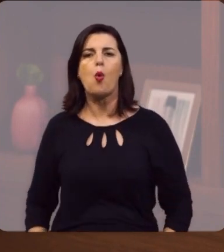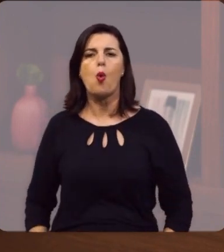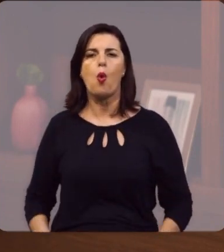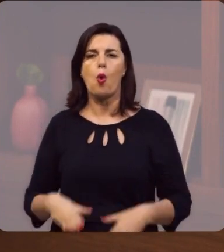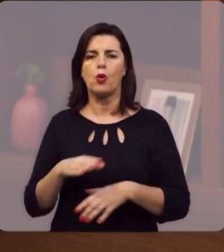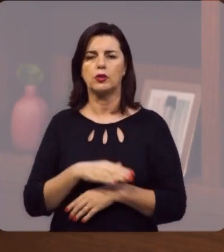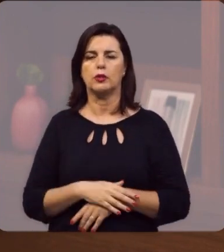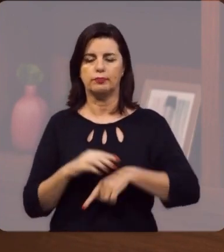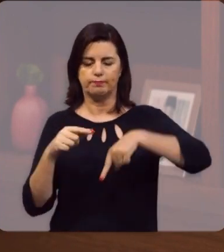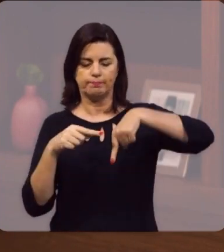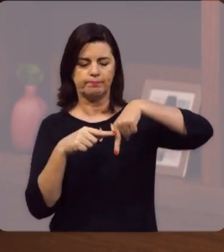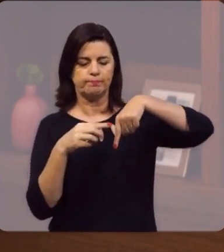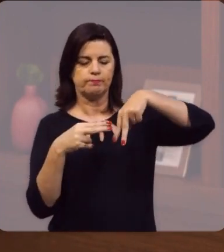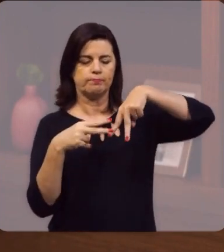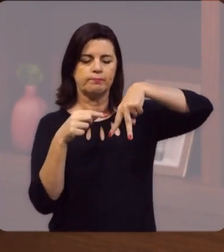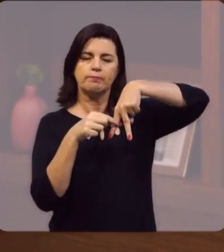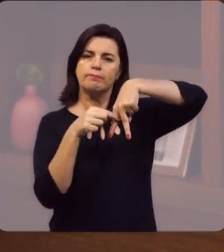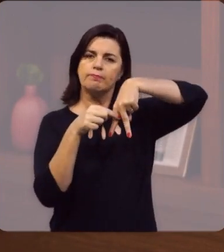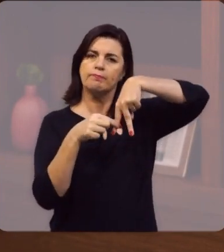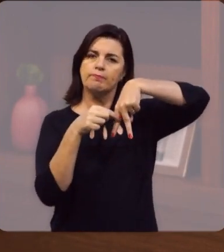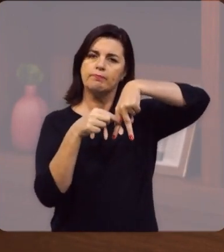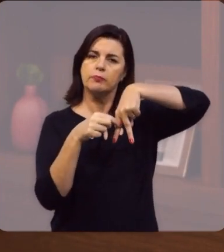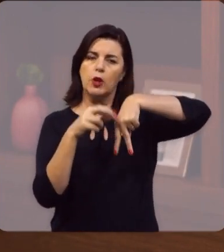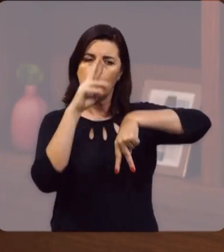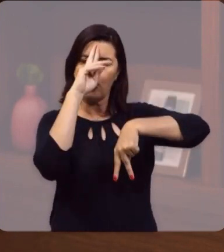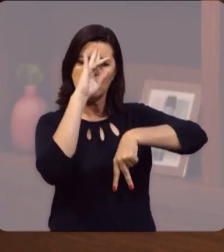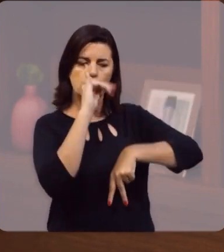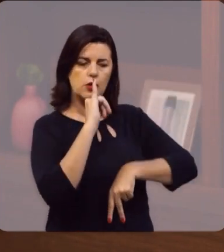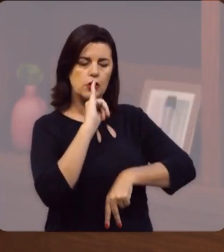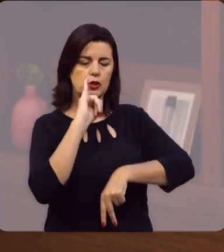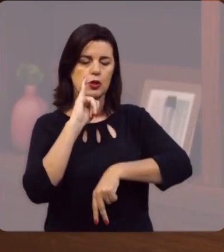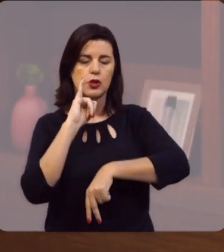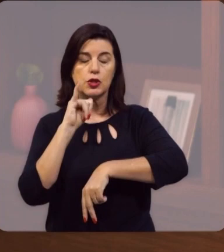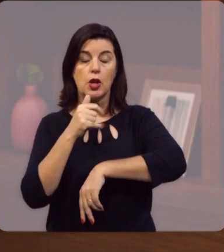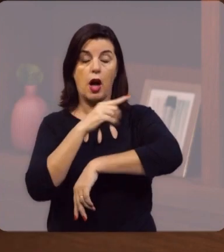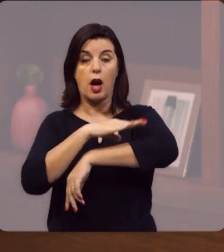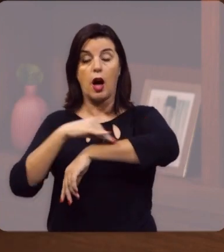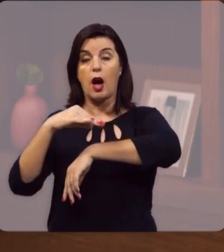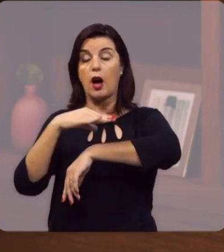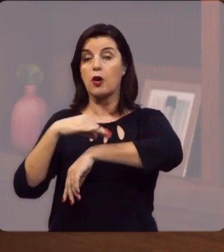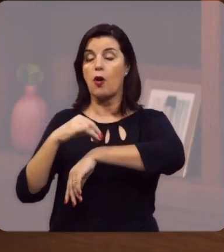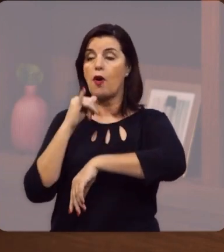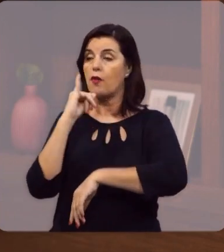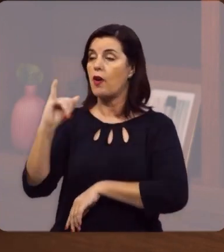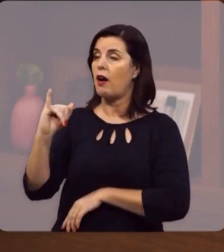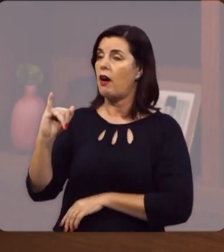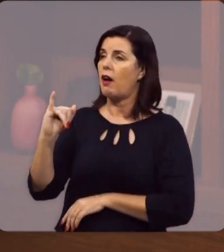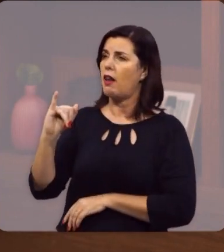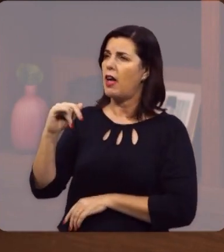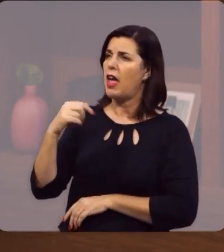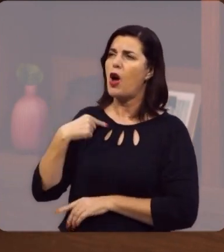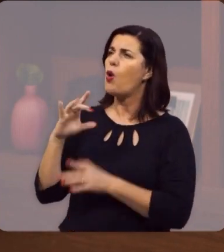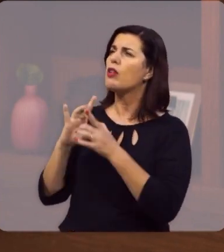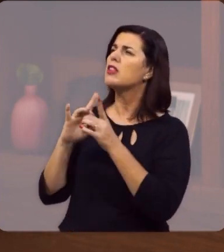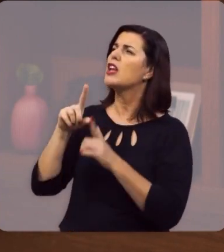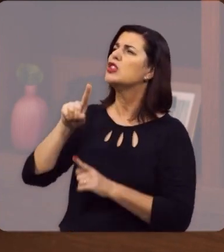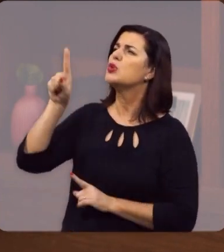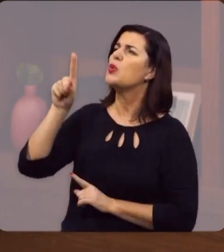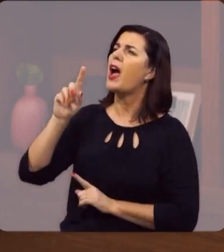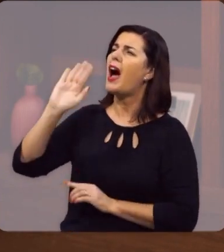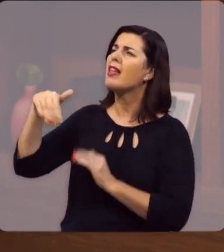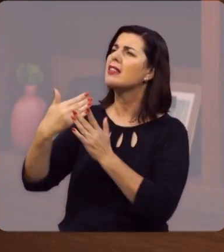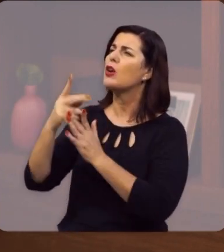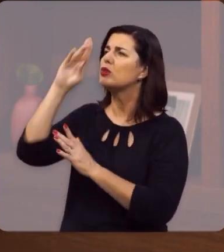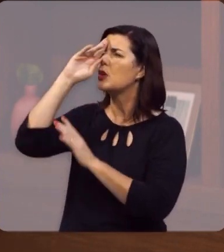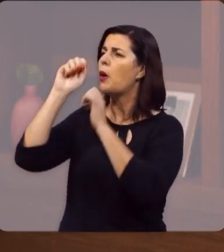coxa, e então Jacó diz para o Senhor, Eu não te deixarei ir, se tu não me abençoares. E